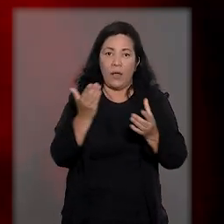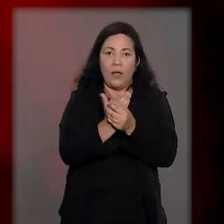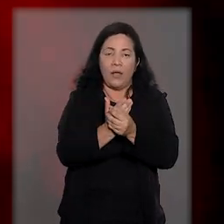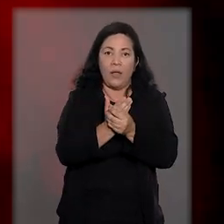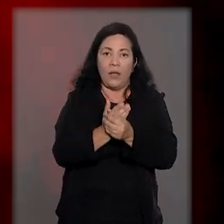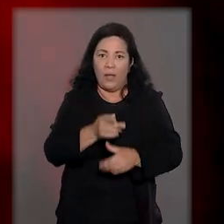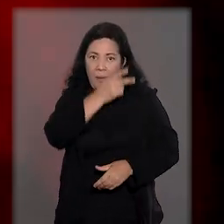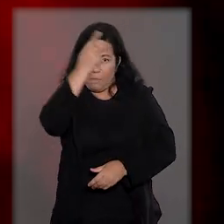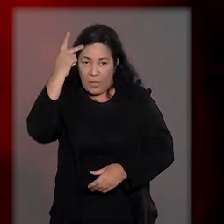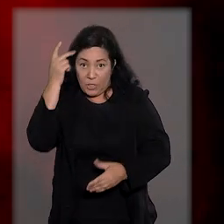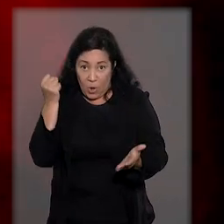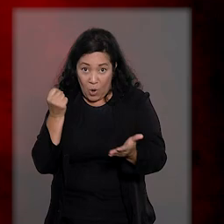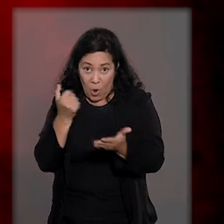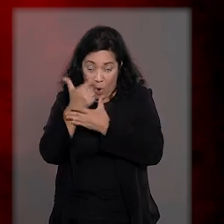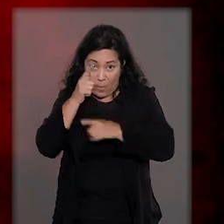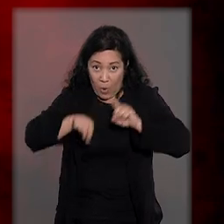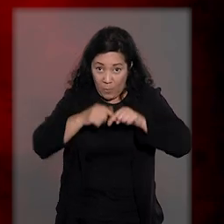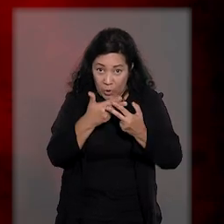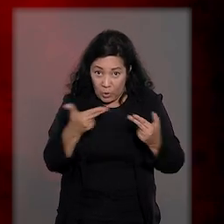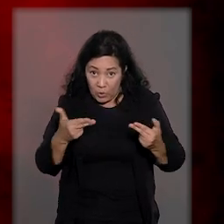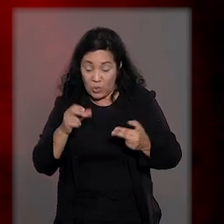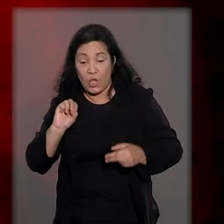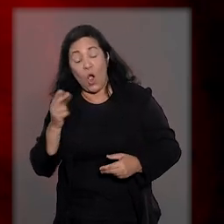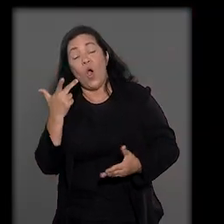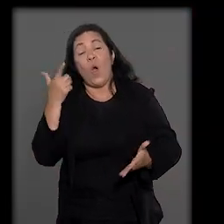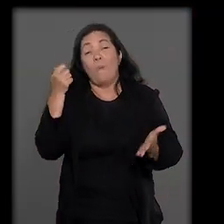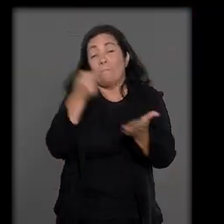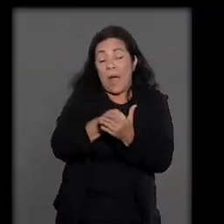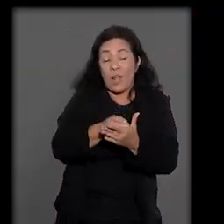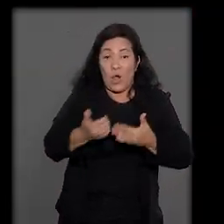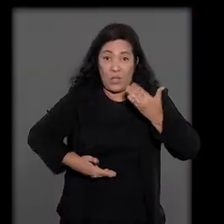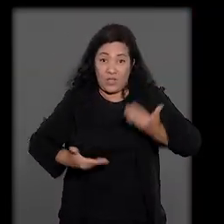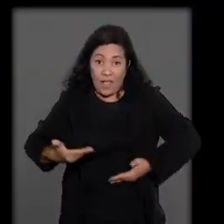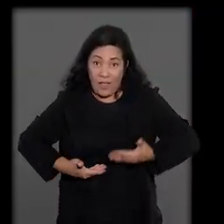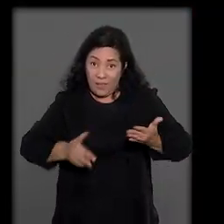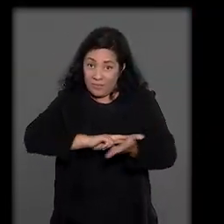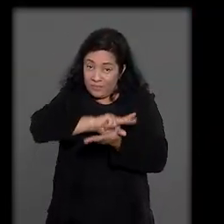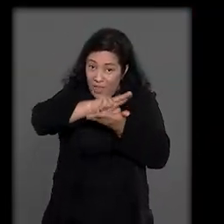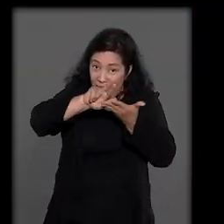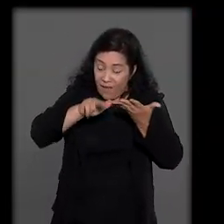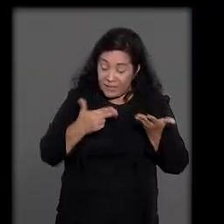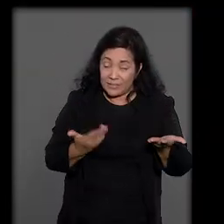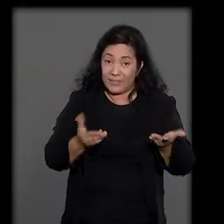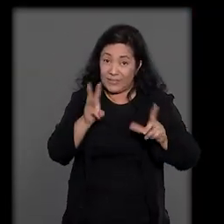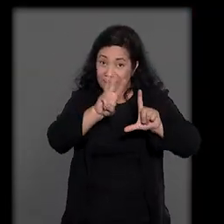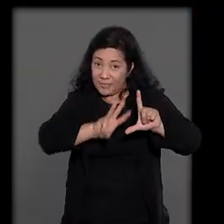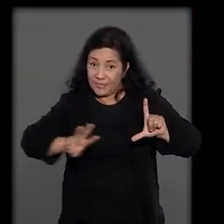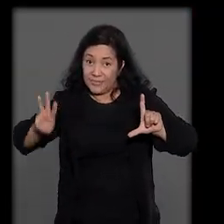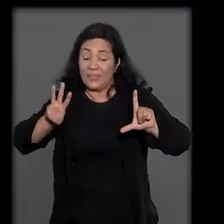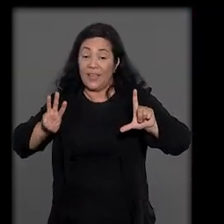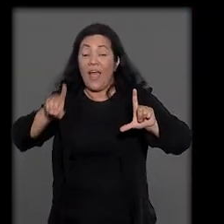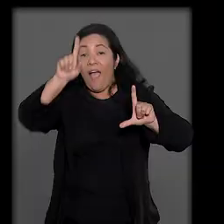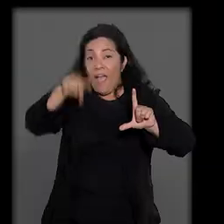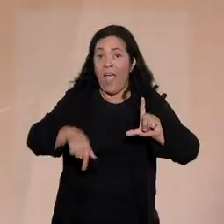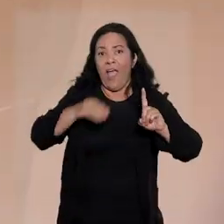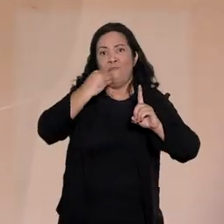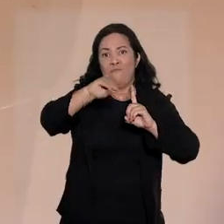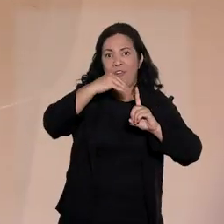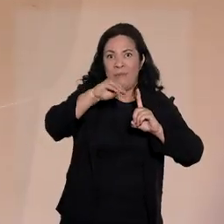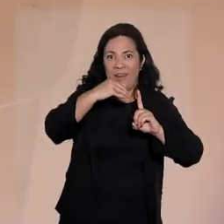caso de quem, mesmo adquirindo produtos ou serviços para o desenvolvimento da atividade empresarial, ostenta